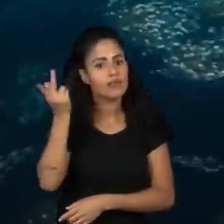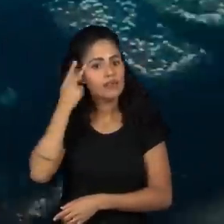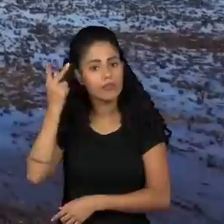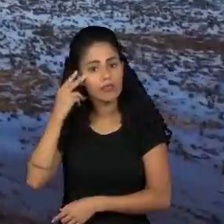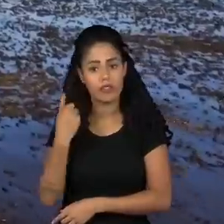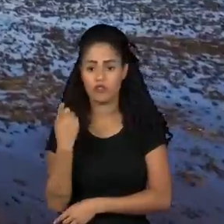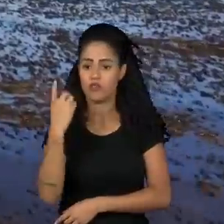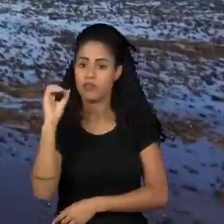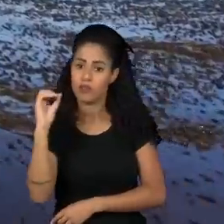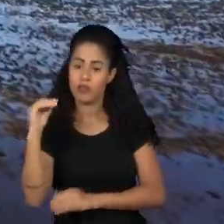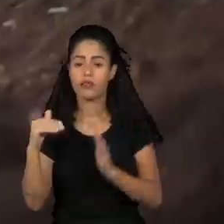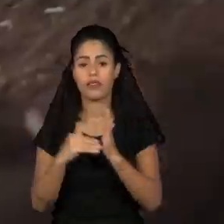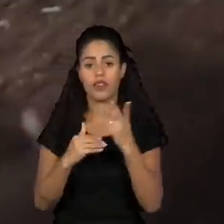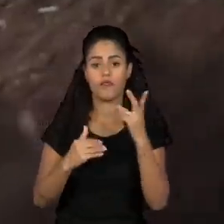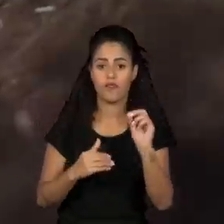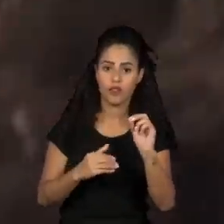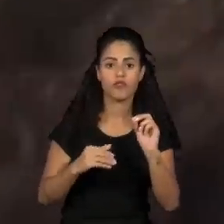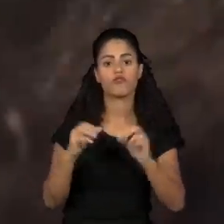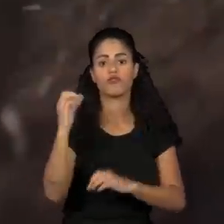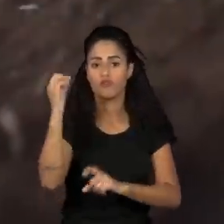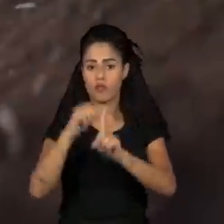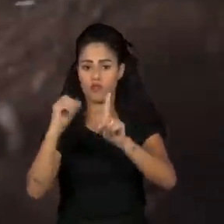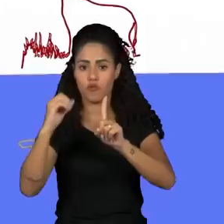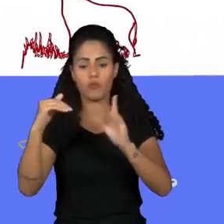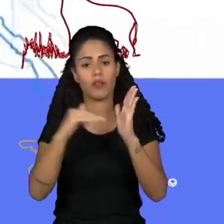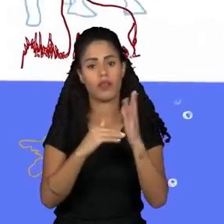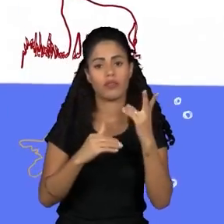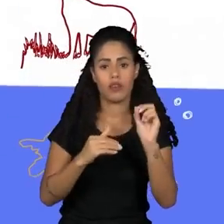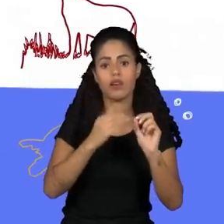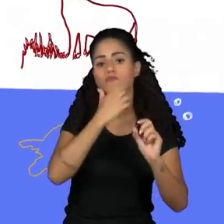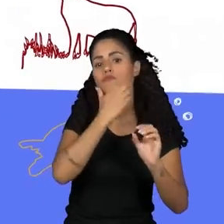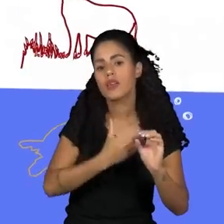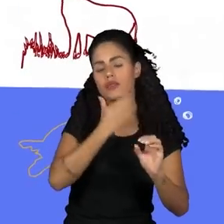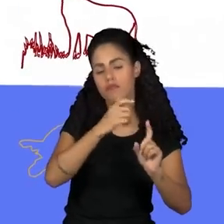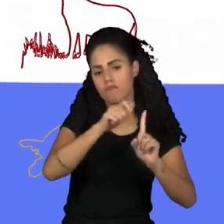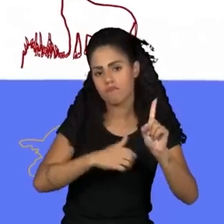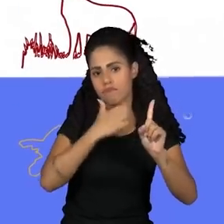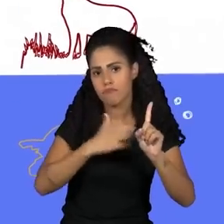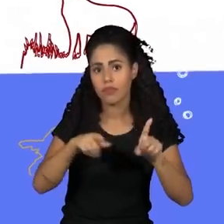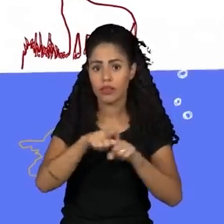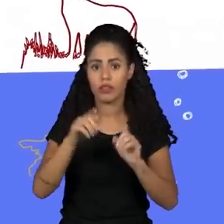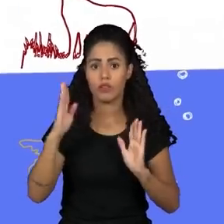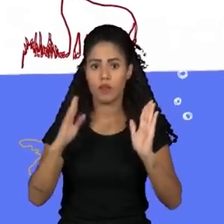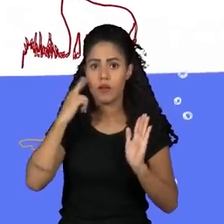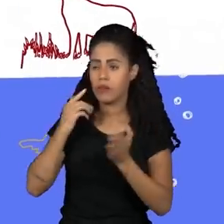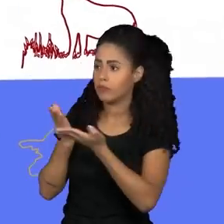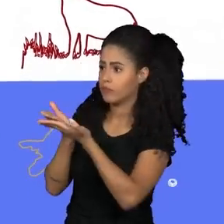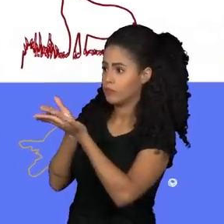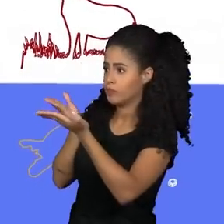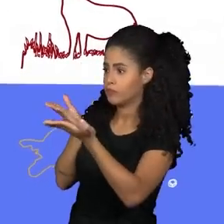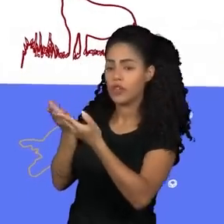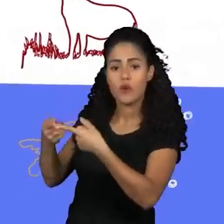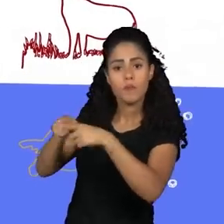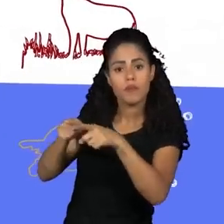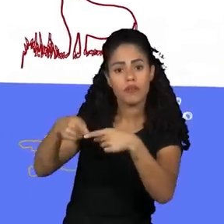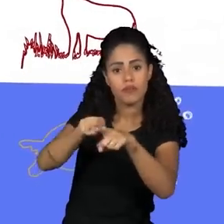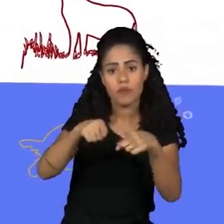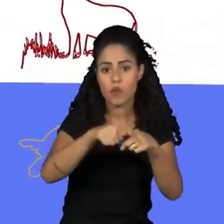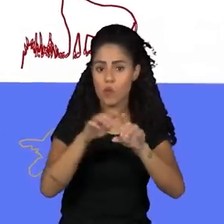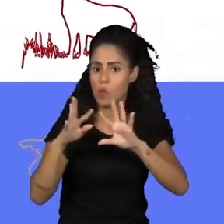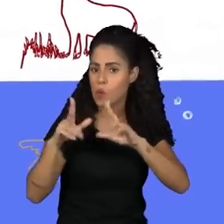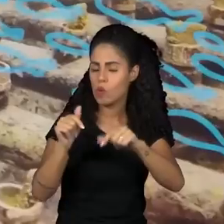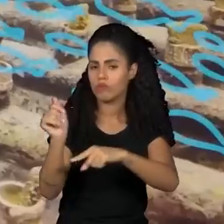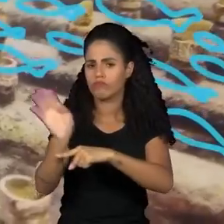10 de outubro a 20 de dezembro. O evento é uma parceria entre o GED Institute e o Mídia Ativa.